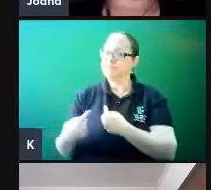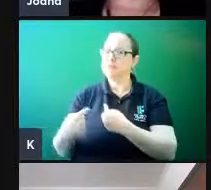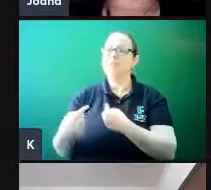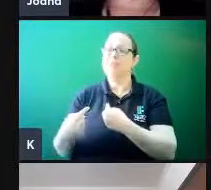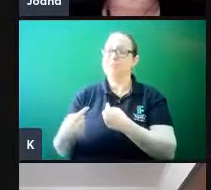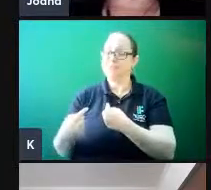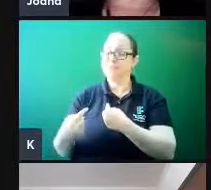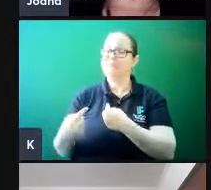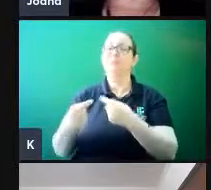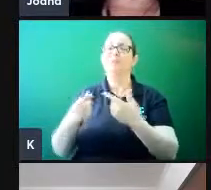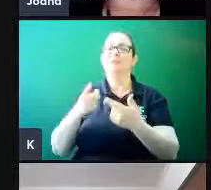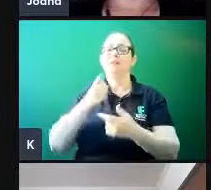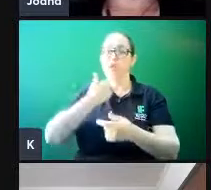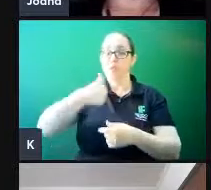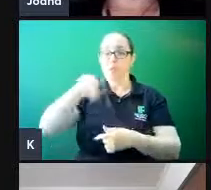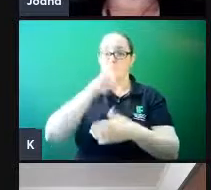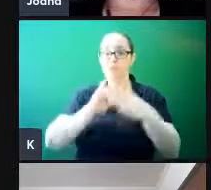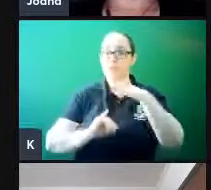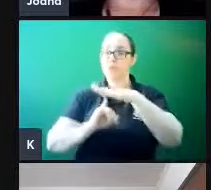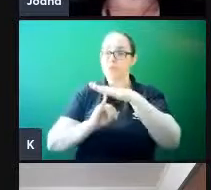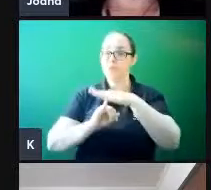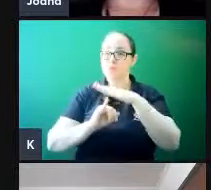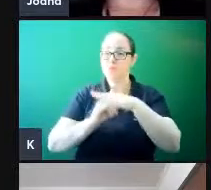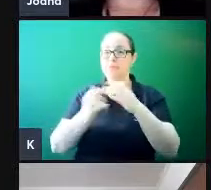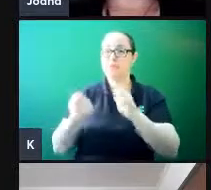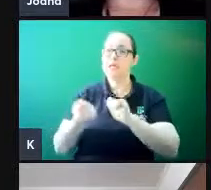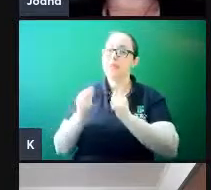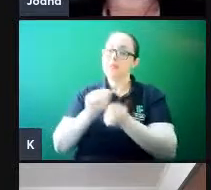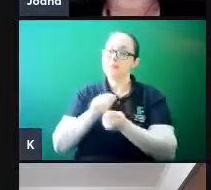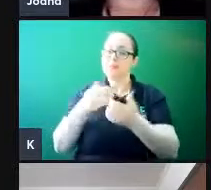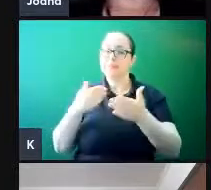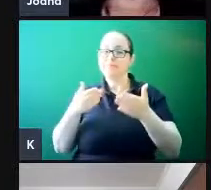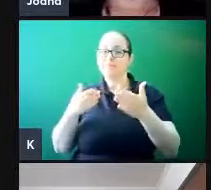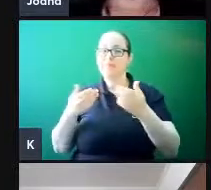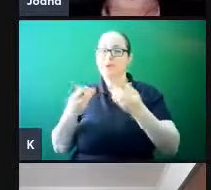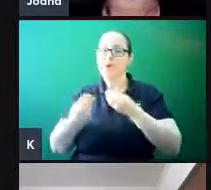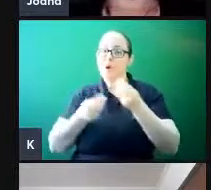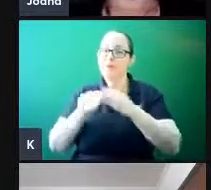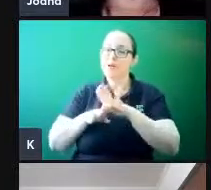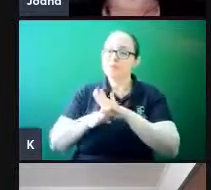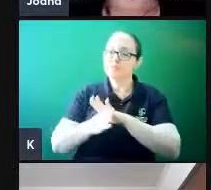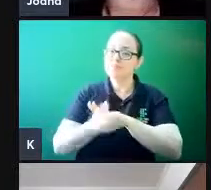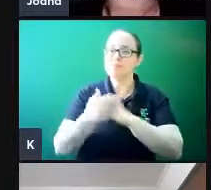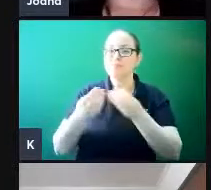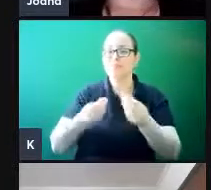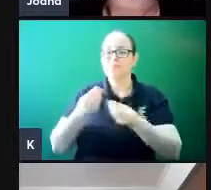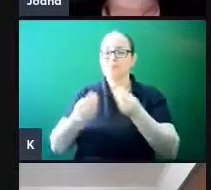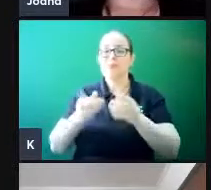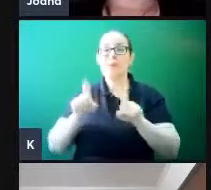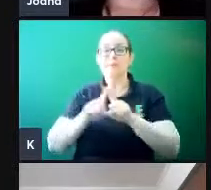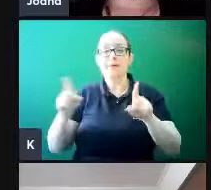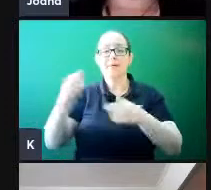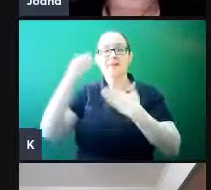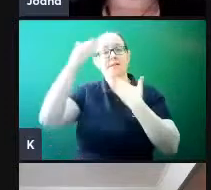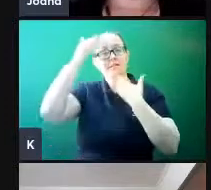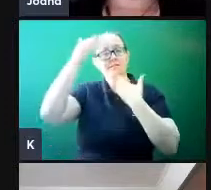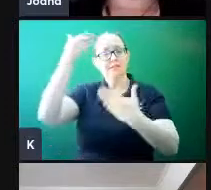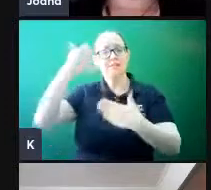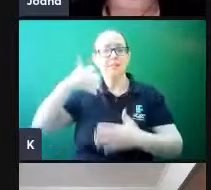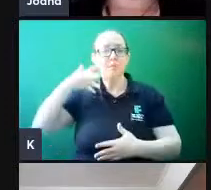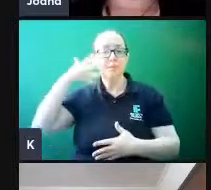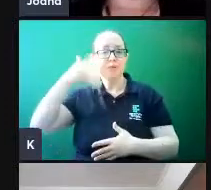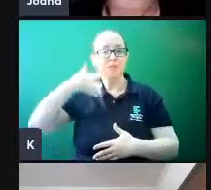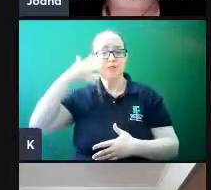as instituições, nós, enquanto instituição, vamos nos adaptando a isso também. E não poderia deixar de agradecer, é claro, aos palestrantes, né? Que